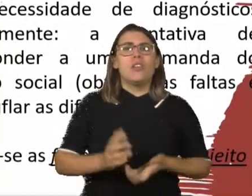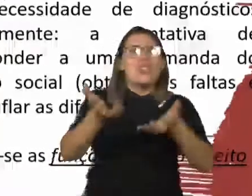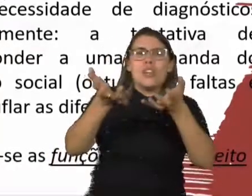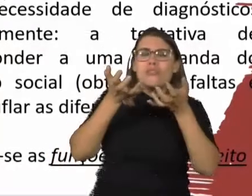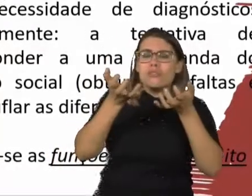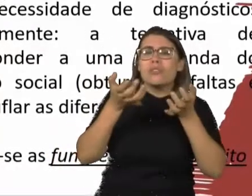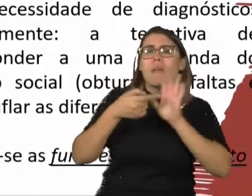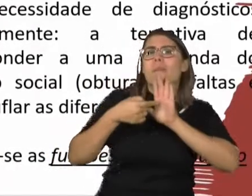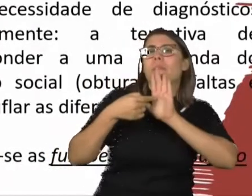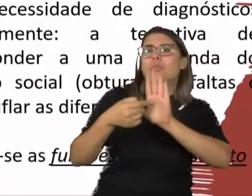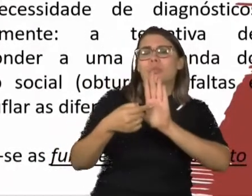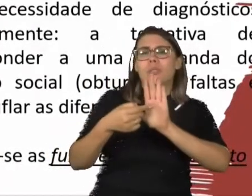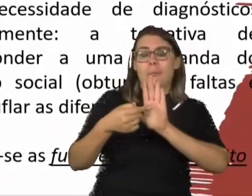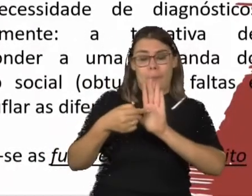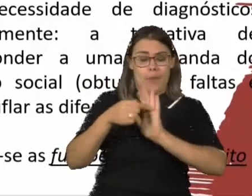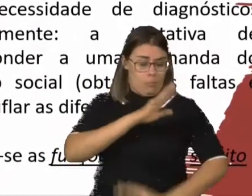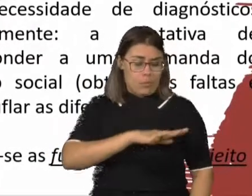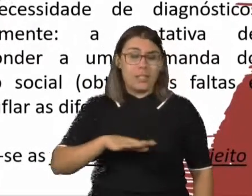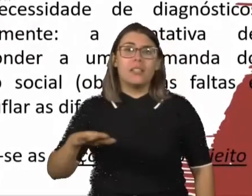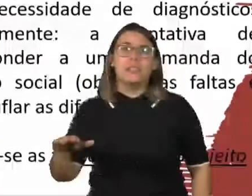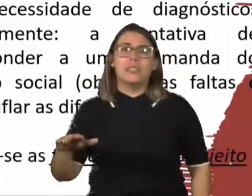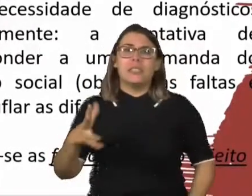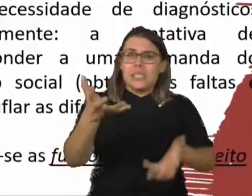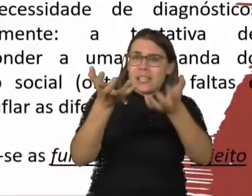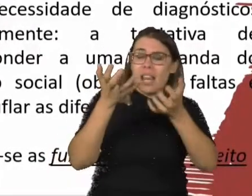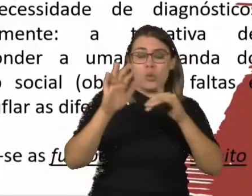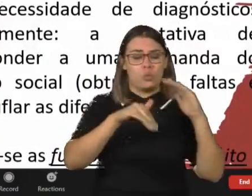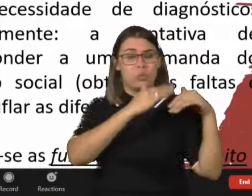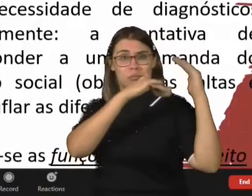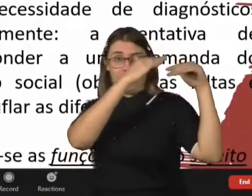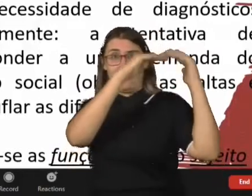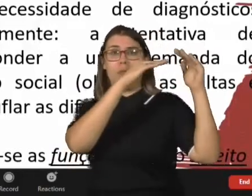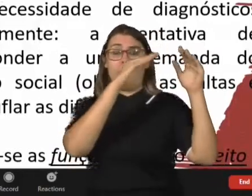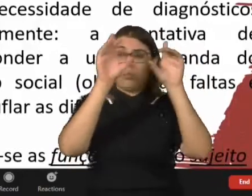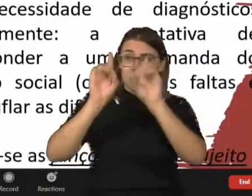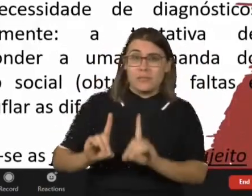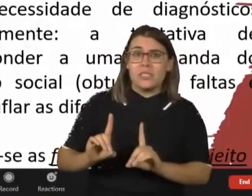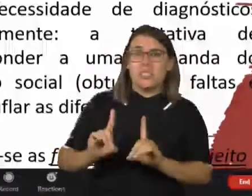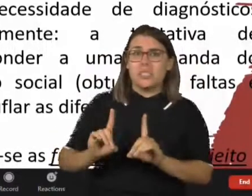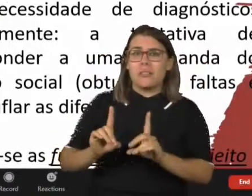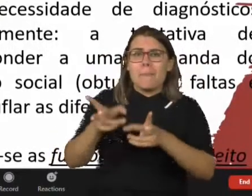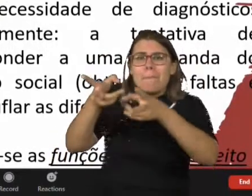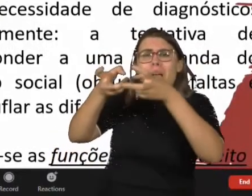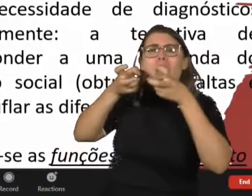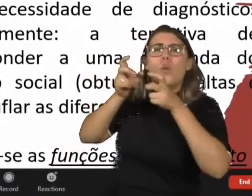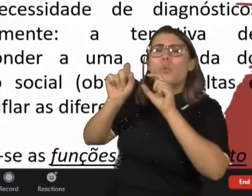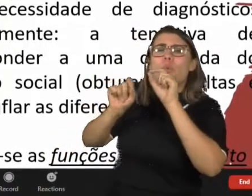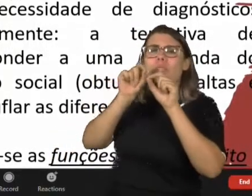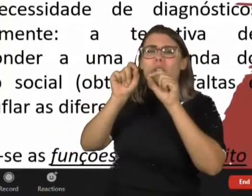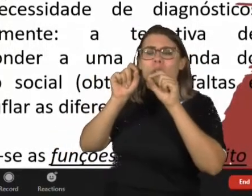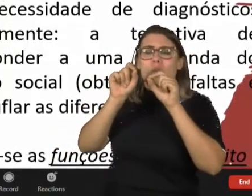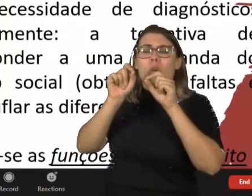na clínica, quando chega uma criança com comprometimento no seu desenvolvimento e com uma deficiência, se trata especificamente ali das